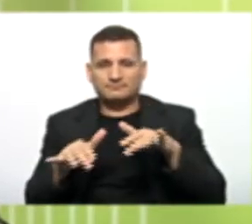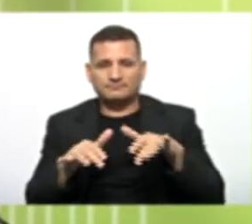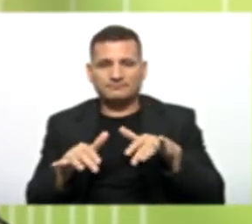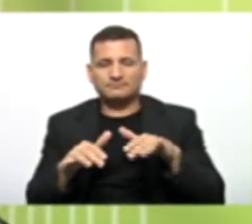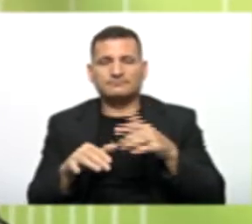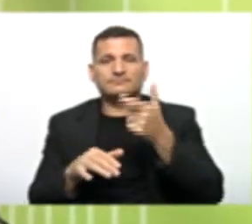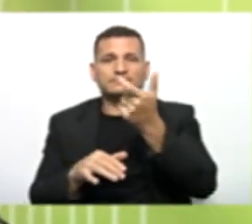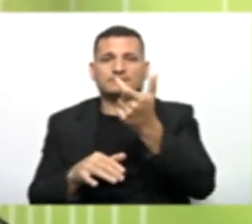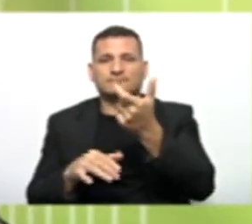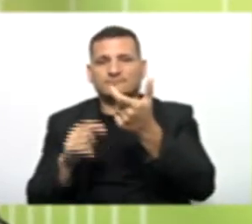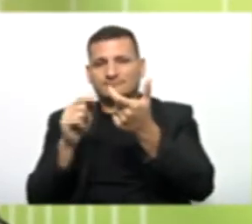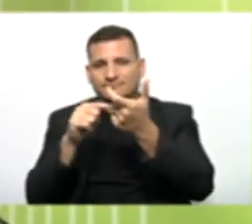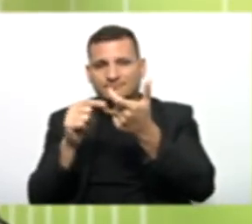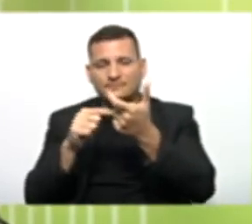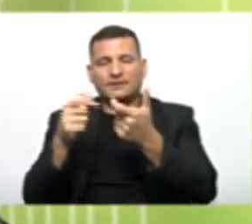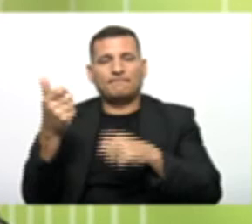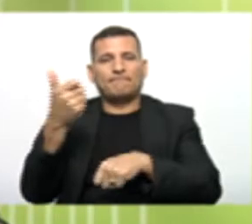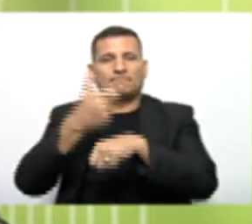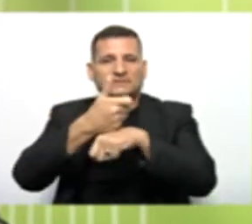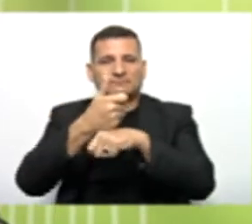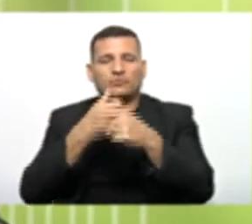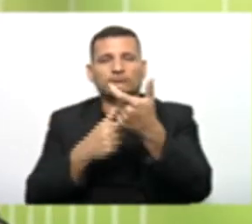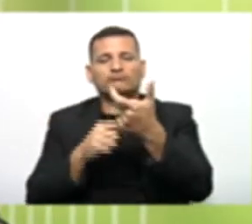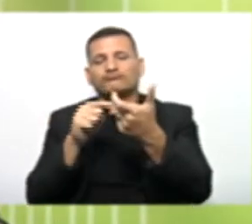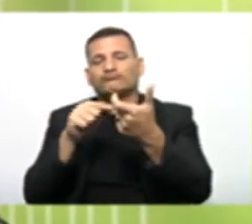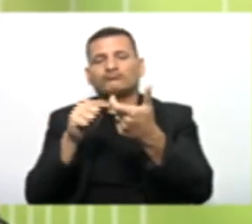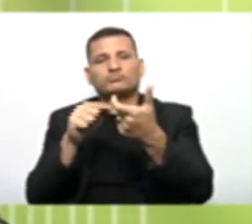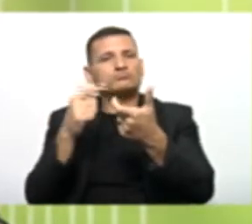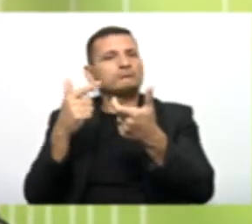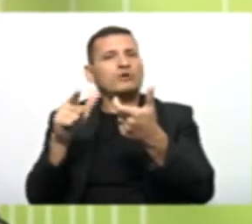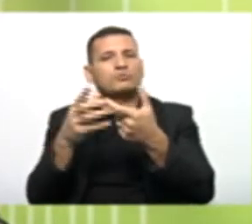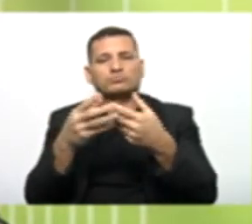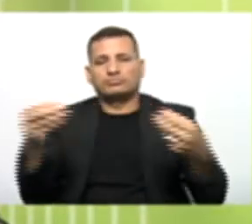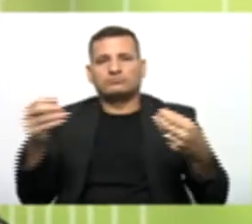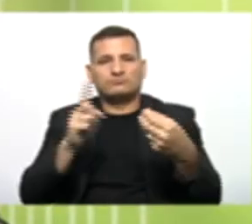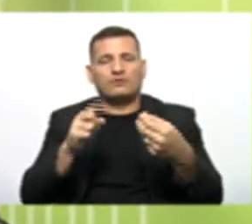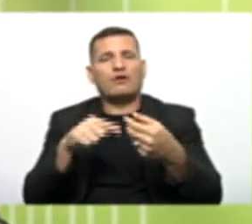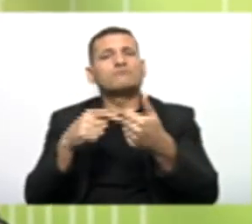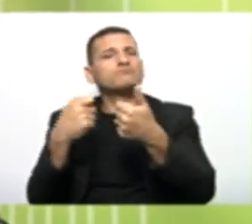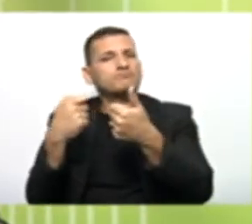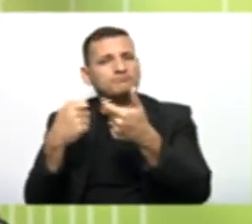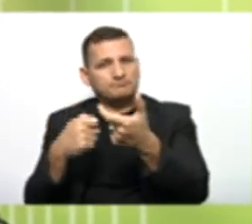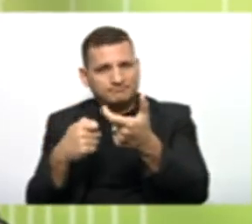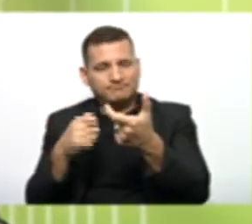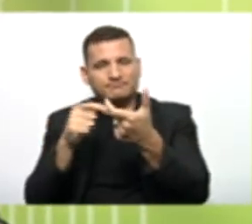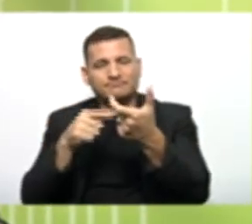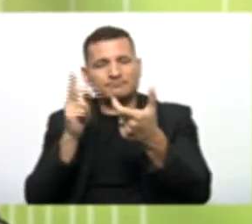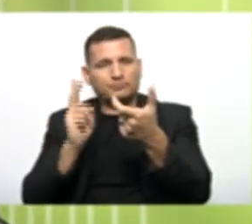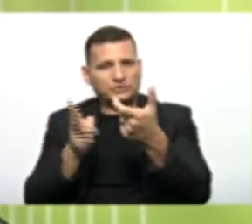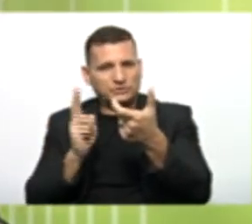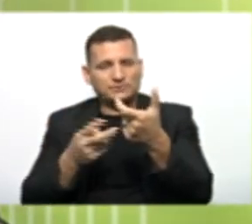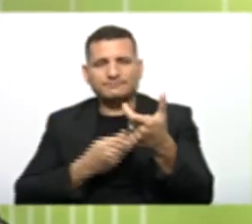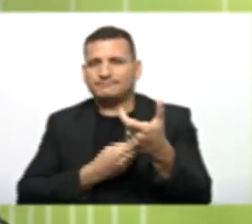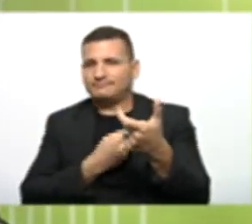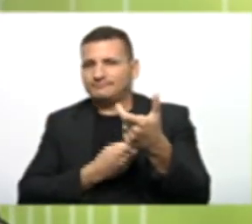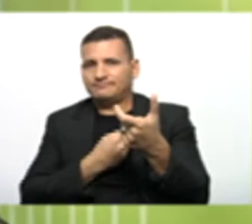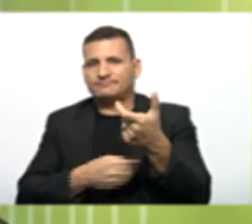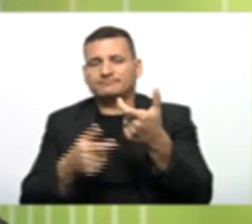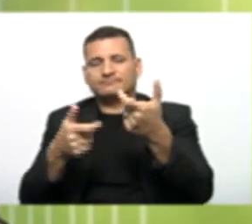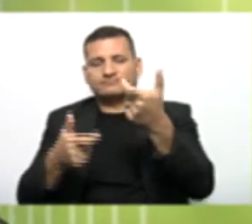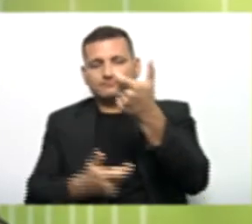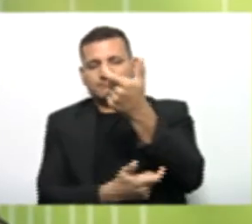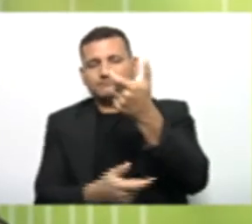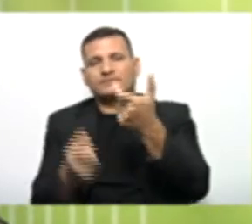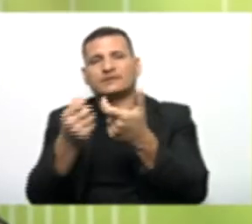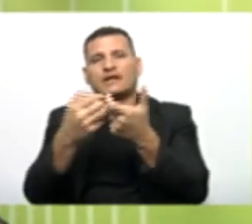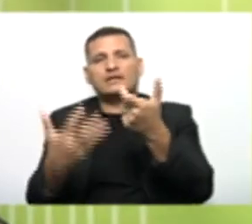classe pai não morre. Ela precisa existir para que as classes filhas herdem suas características. Se não existir uma classe pai, o